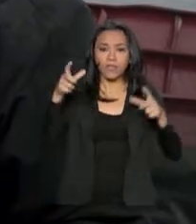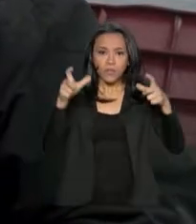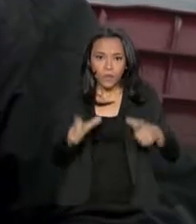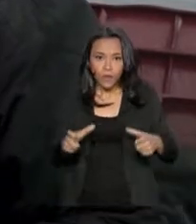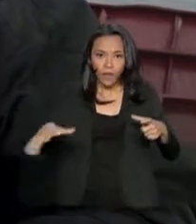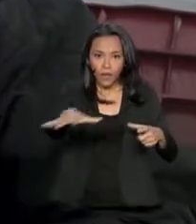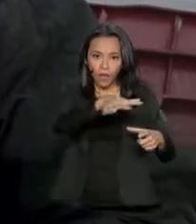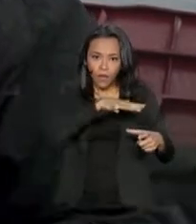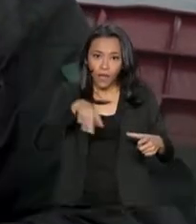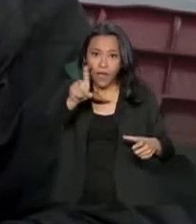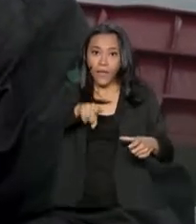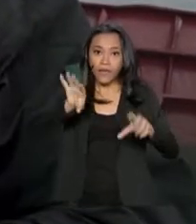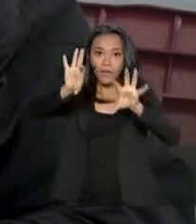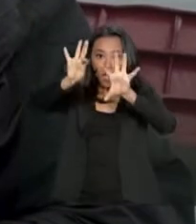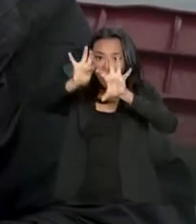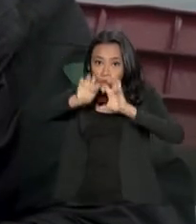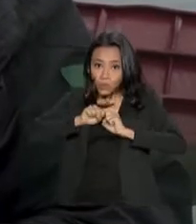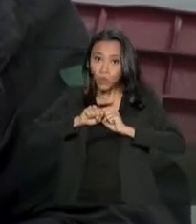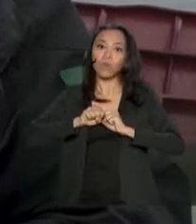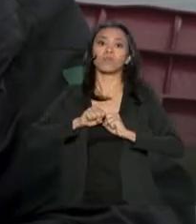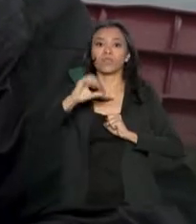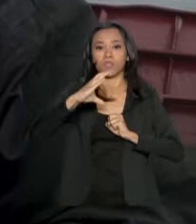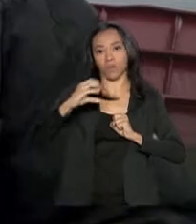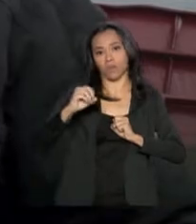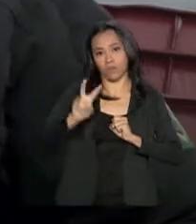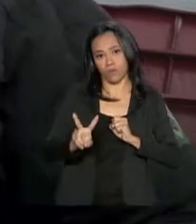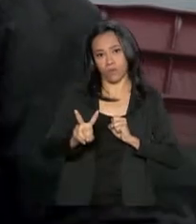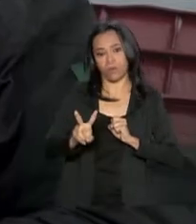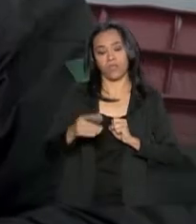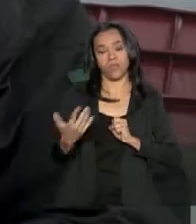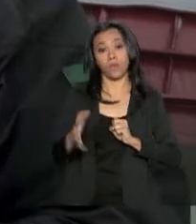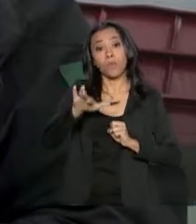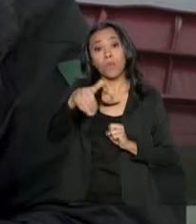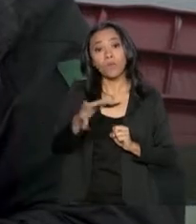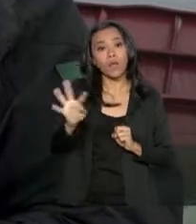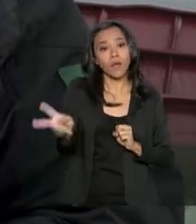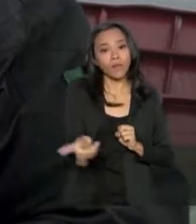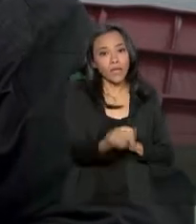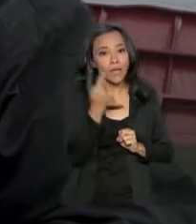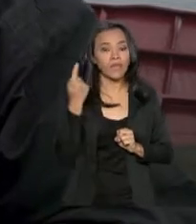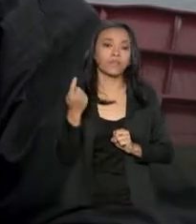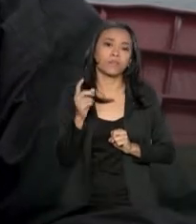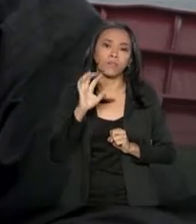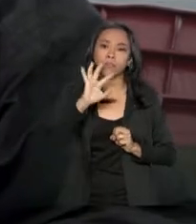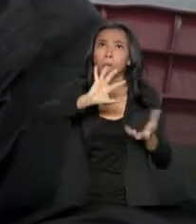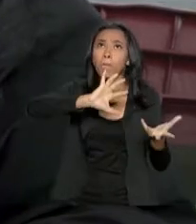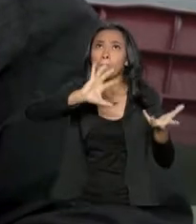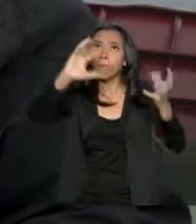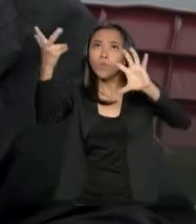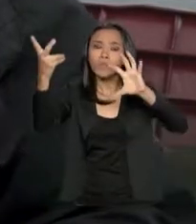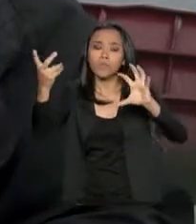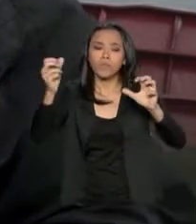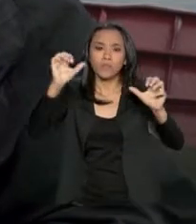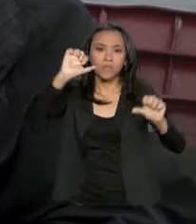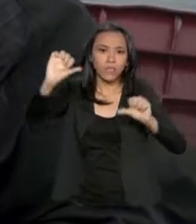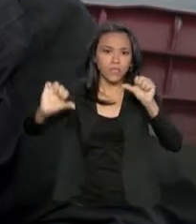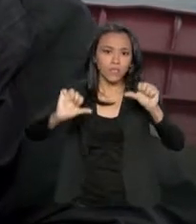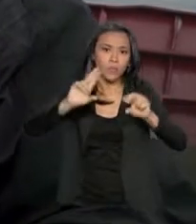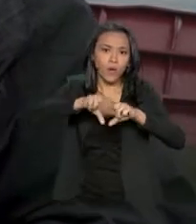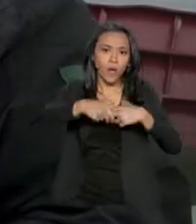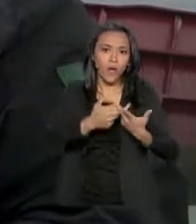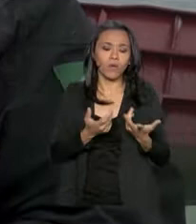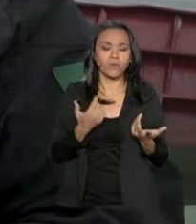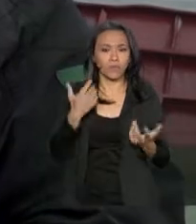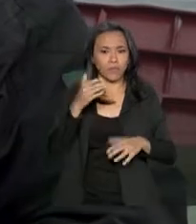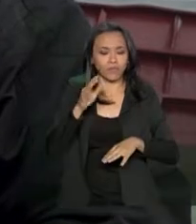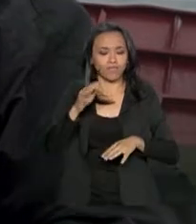principal absorvedor desse gás a nível global. Então, como nós estamos enfrentando um cenário de mudanças climáticas, onde a ação do homem através